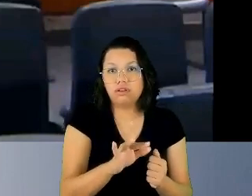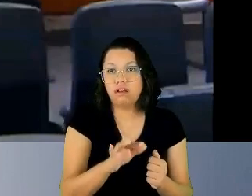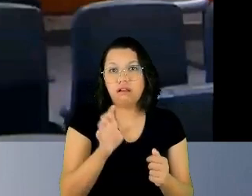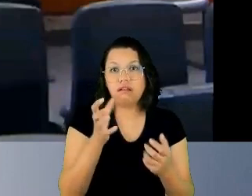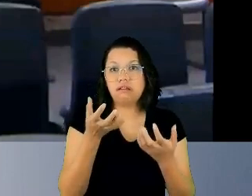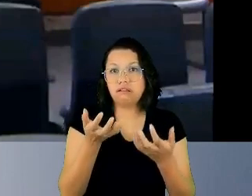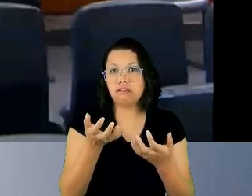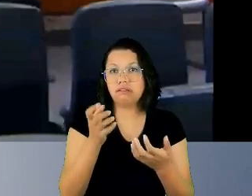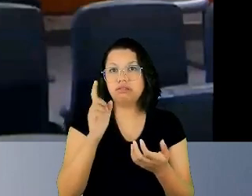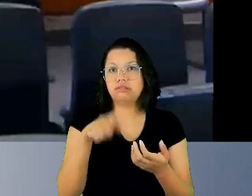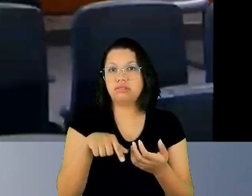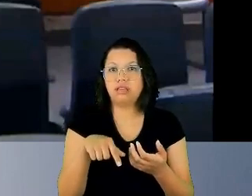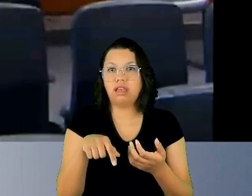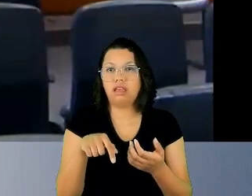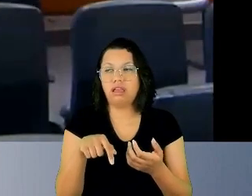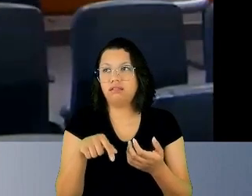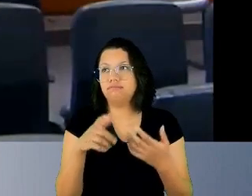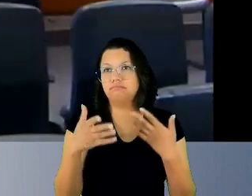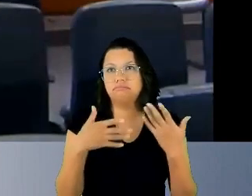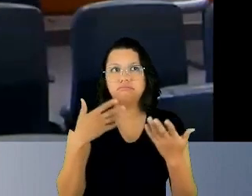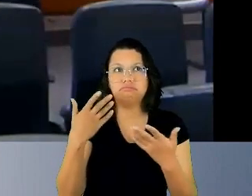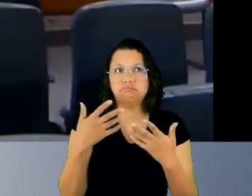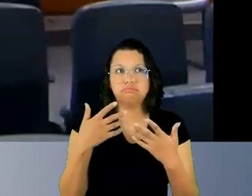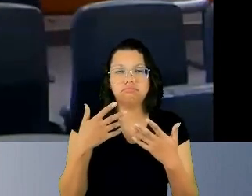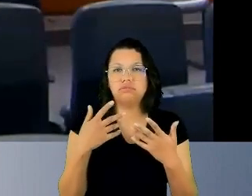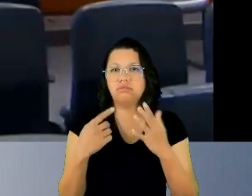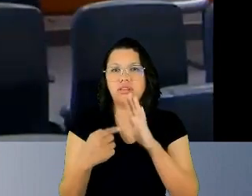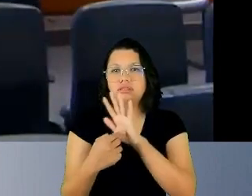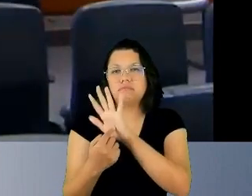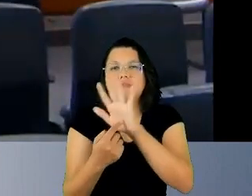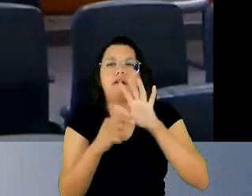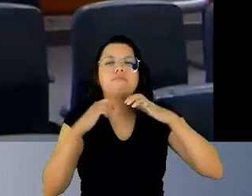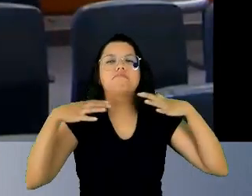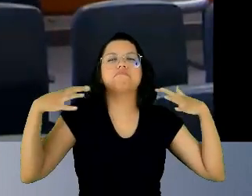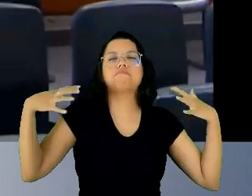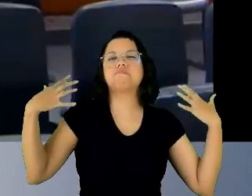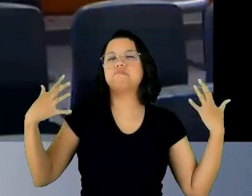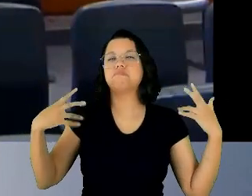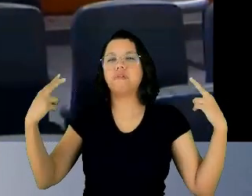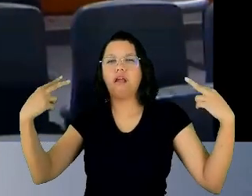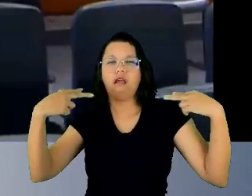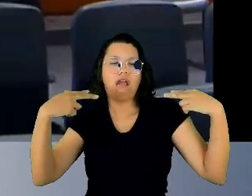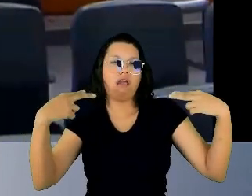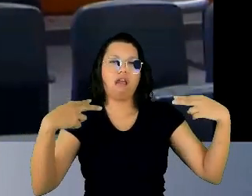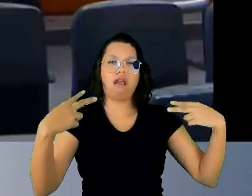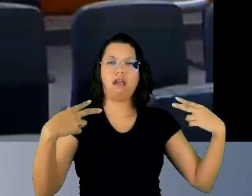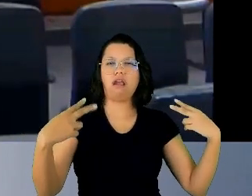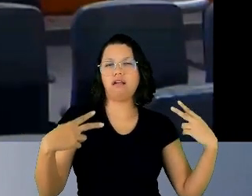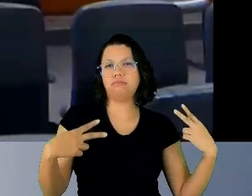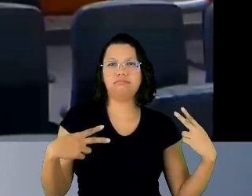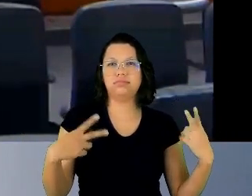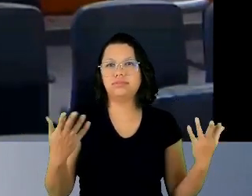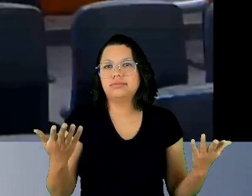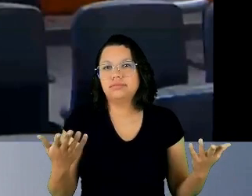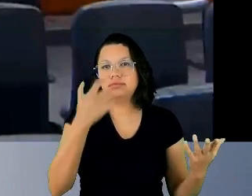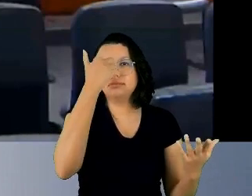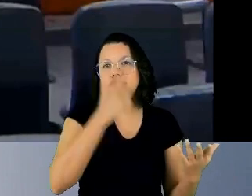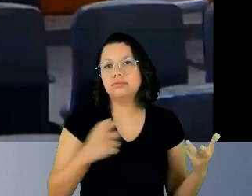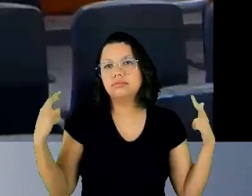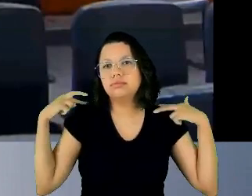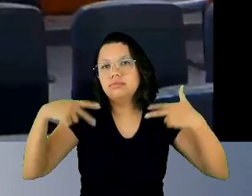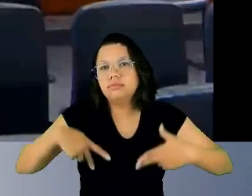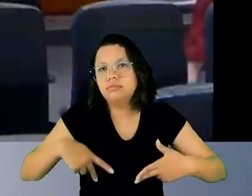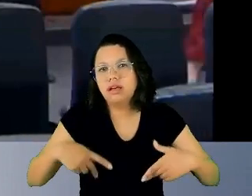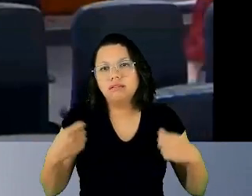o pavão, assim, vamos dizer, tipo, abrir as asas para se mostrar, ver se acontece alguma coisa. E nós somos humanos, tipo, não